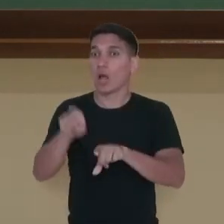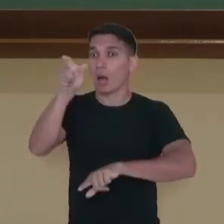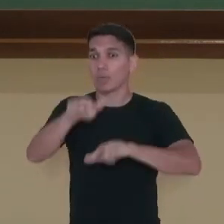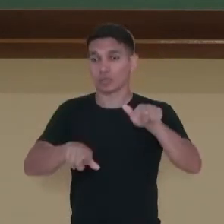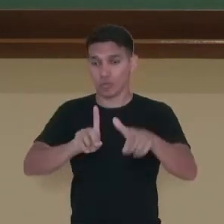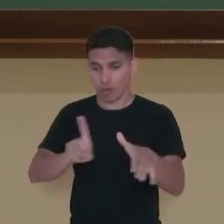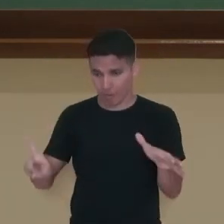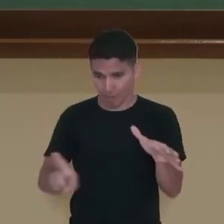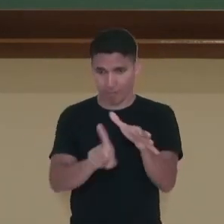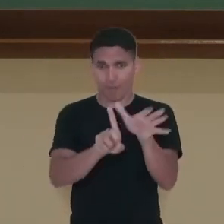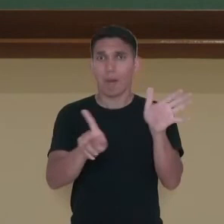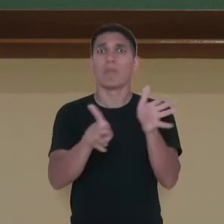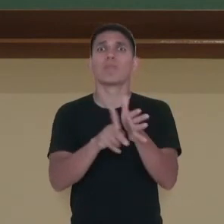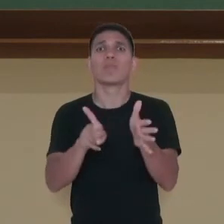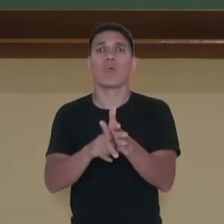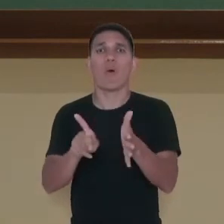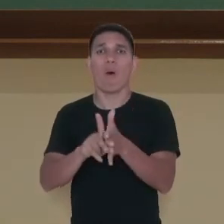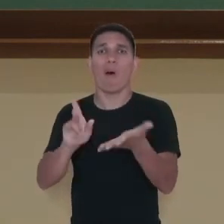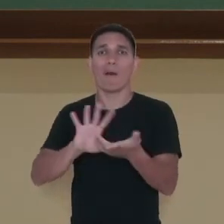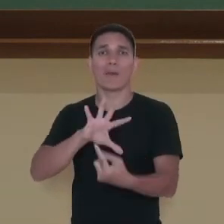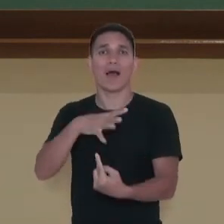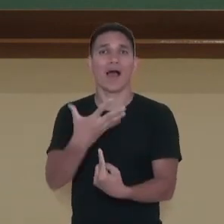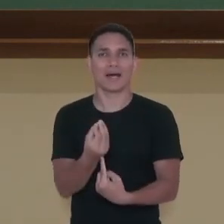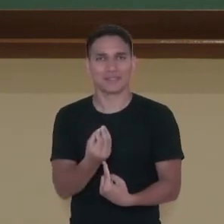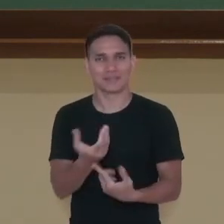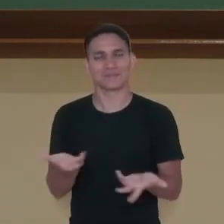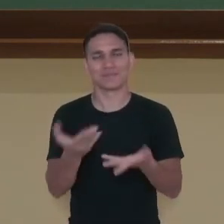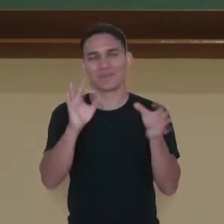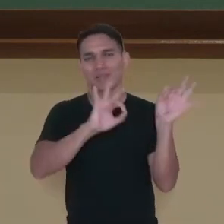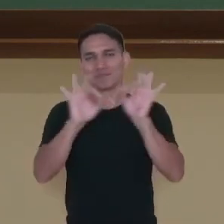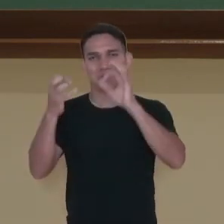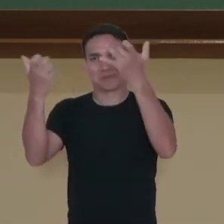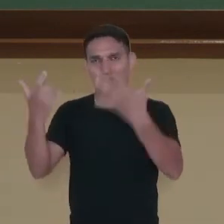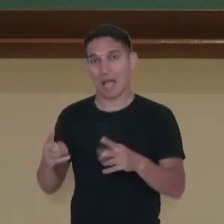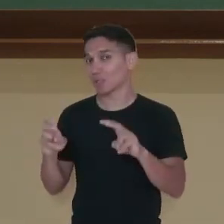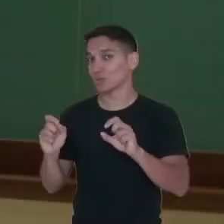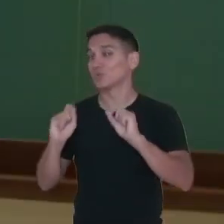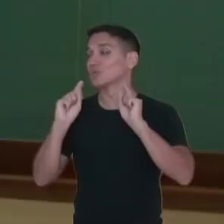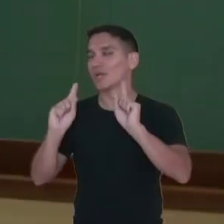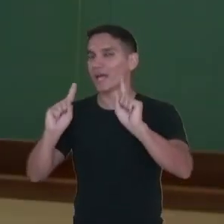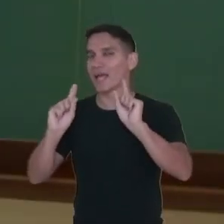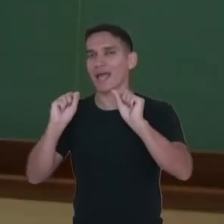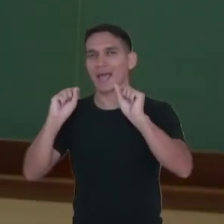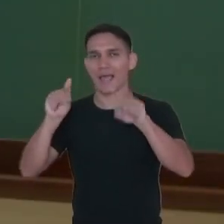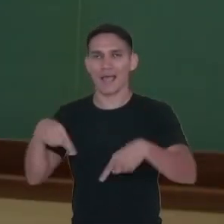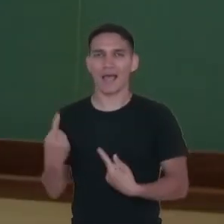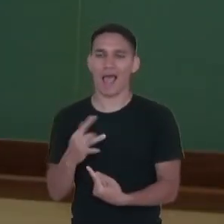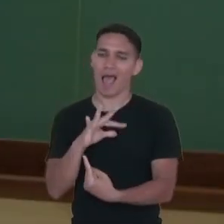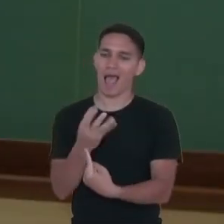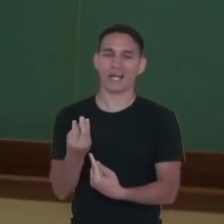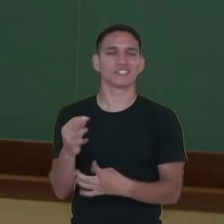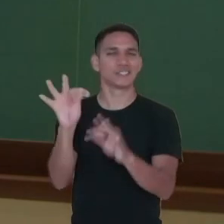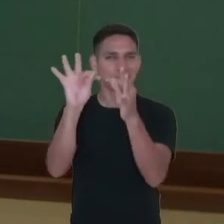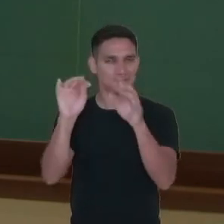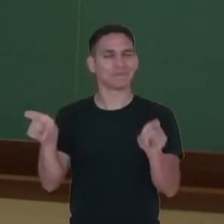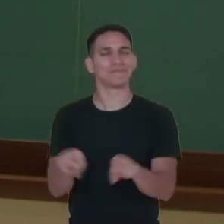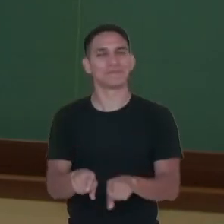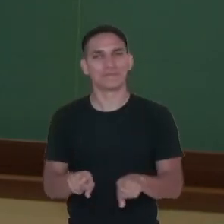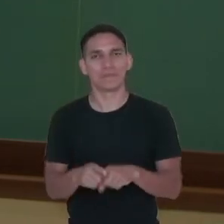em parte da obra. Nesse vídeo nós falamos sobre arte e tecnologia,